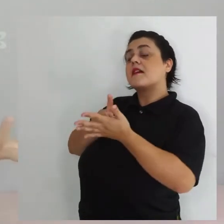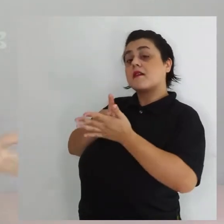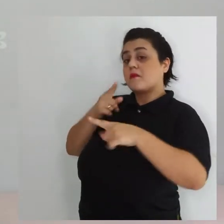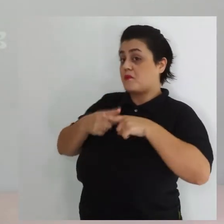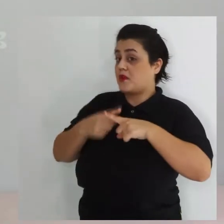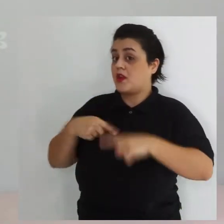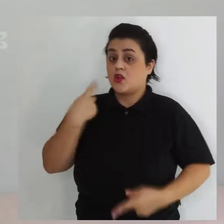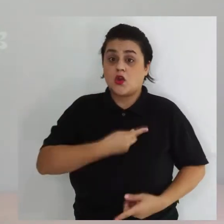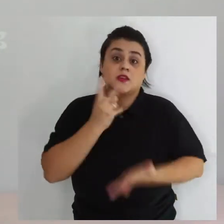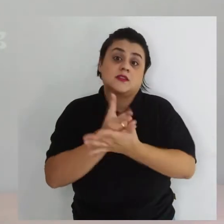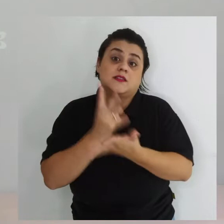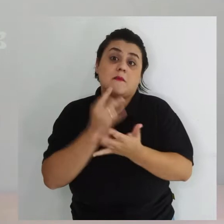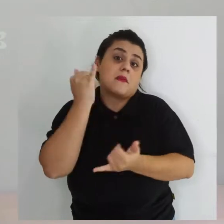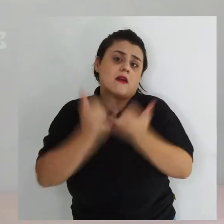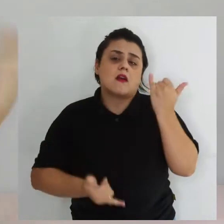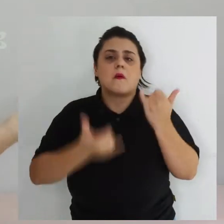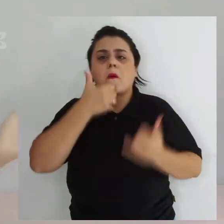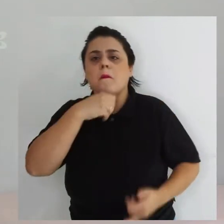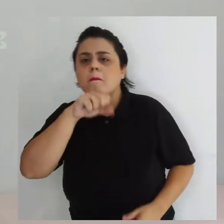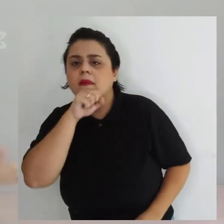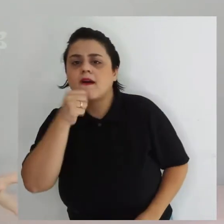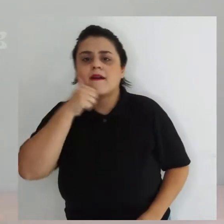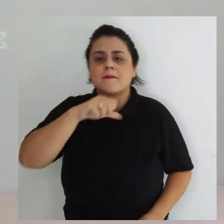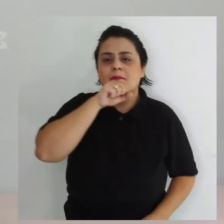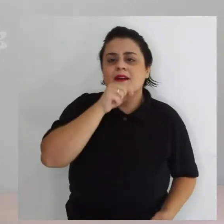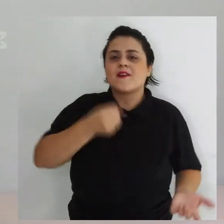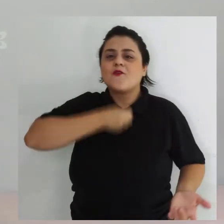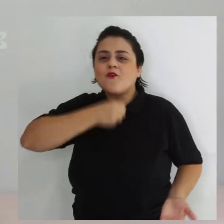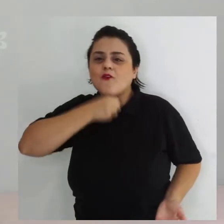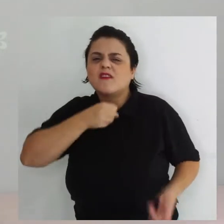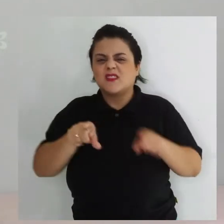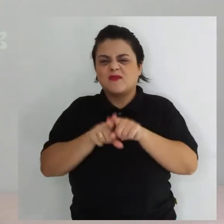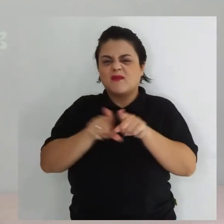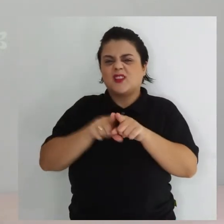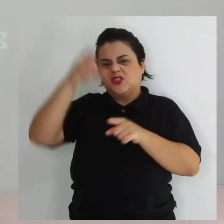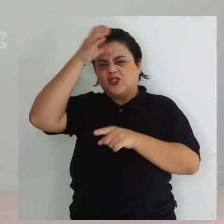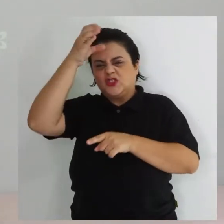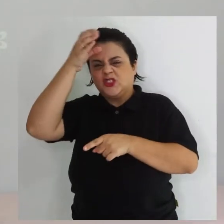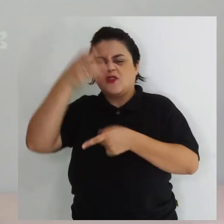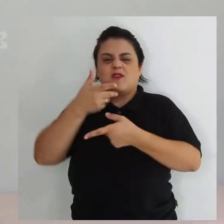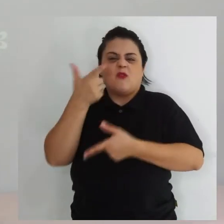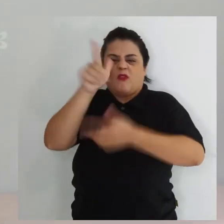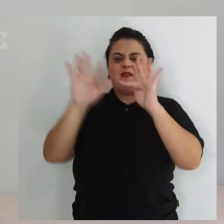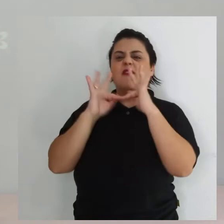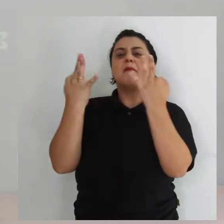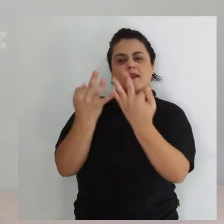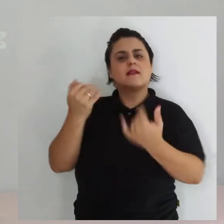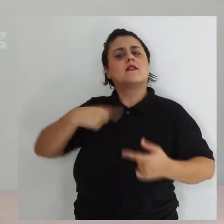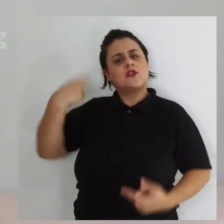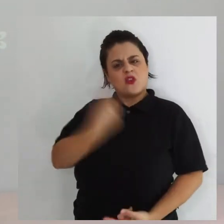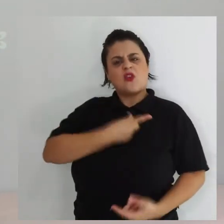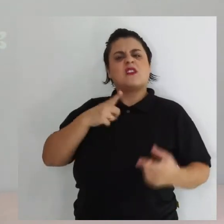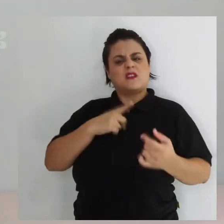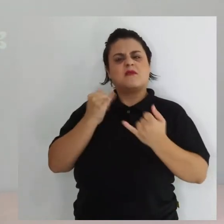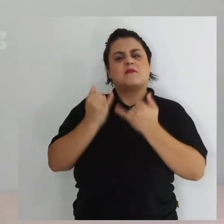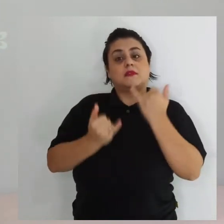É porque a gente sempre se parece com os pais, com os tios, com os avós, e até mesmo com os parentes meio tortes. Se ele